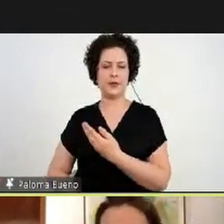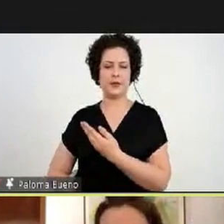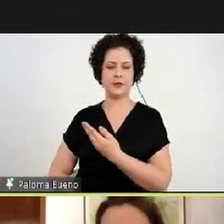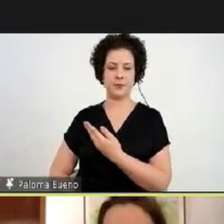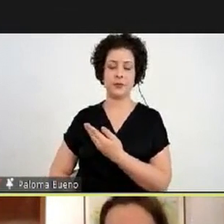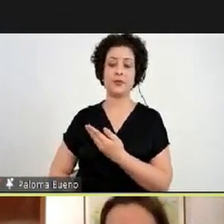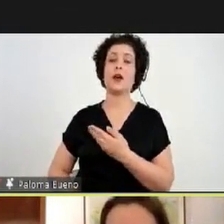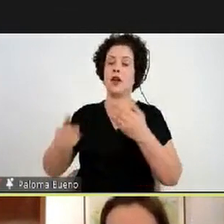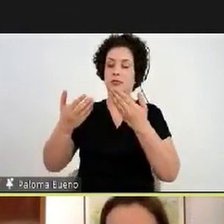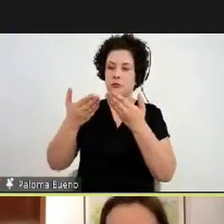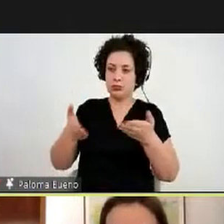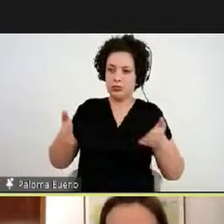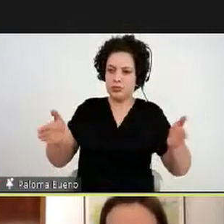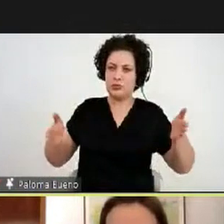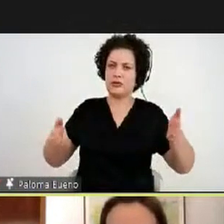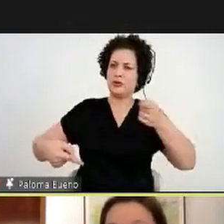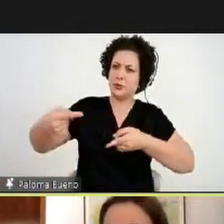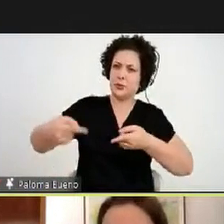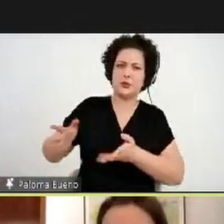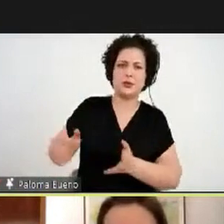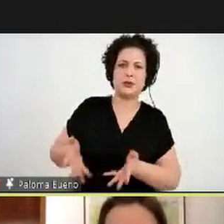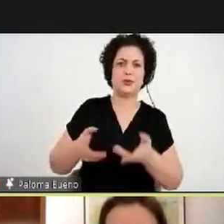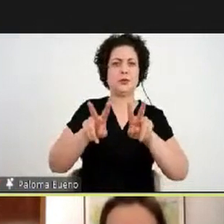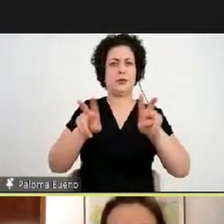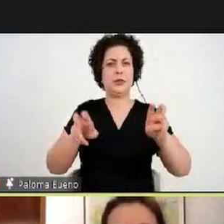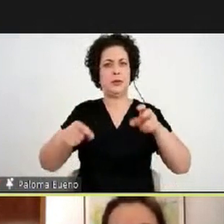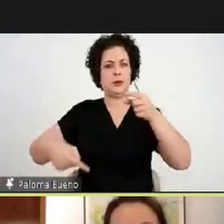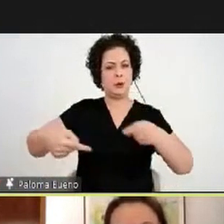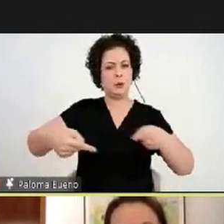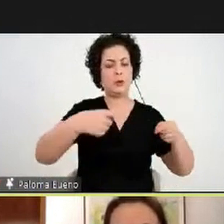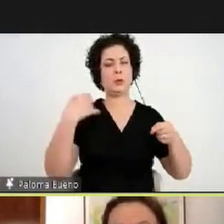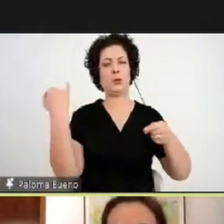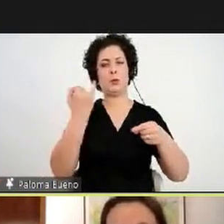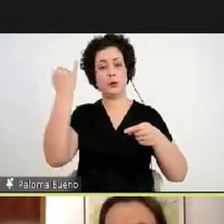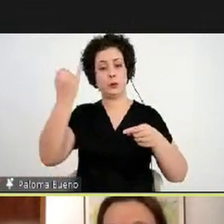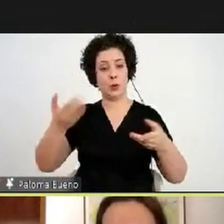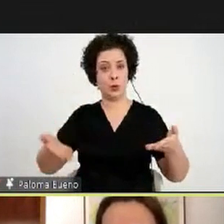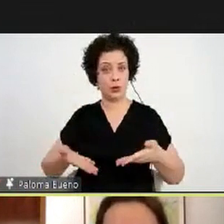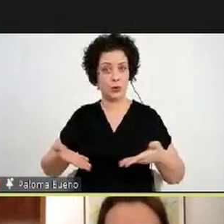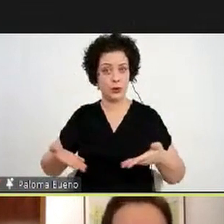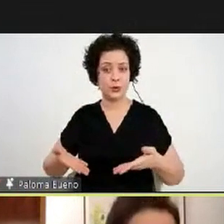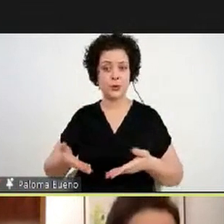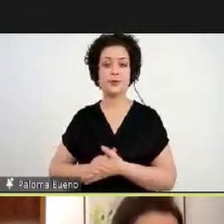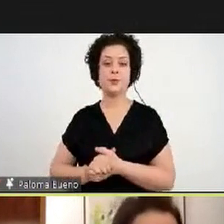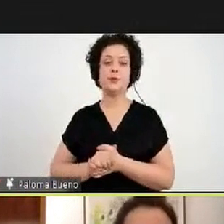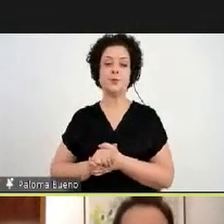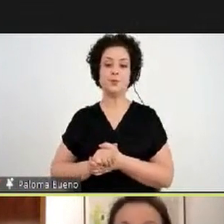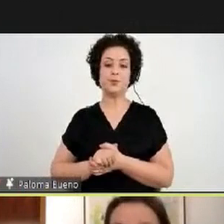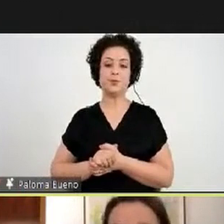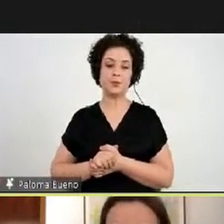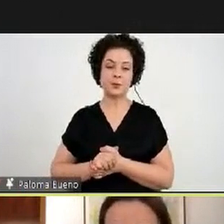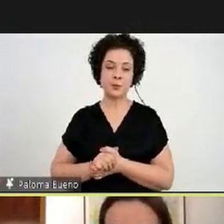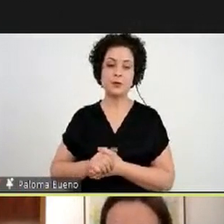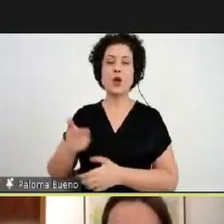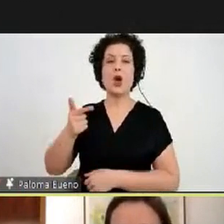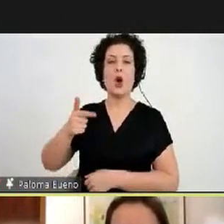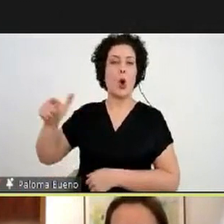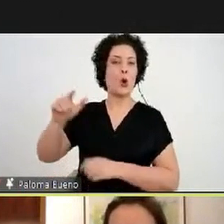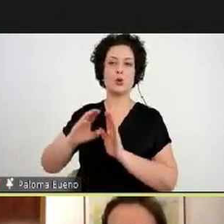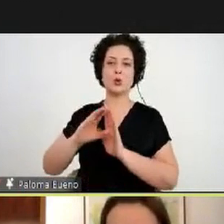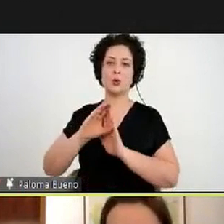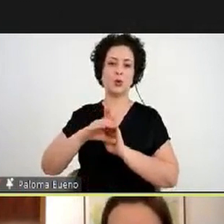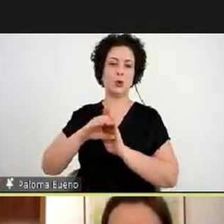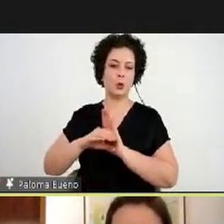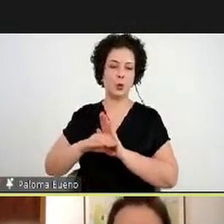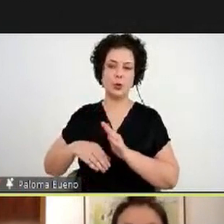ampliam a discussão sobre essa temática, é muito necessária nessa atualização. E um outro conteúdo que